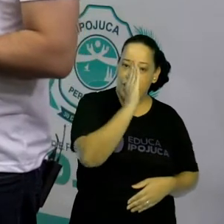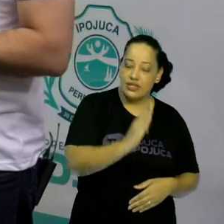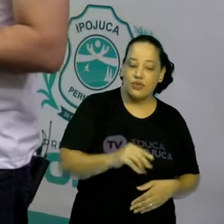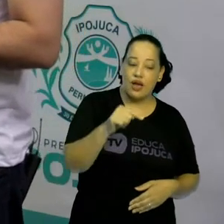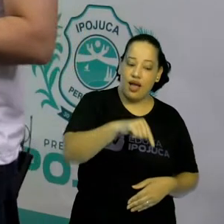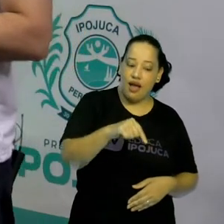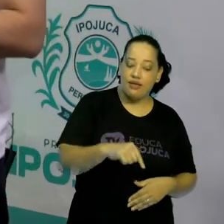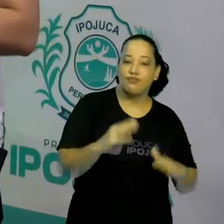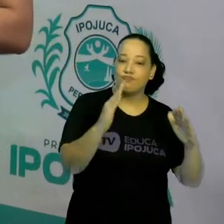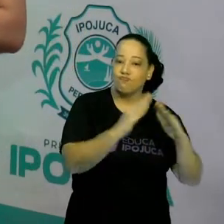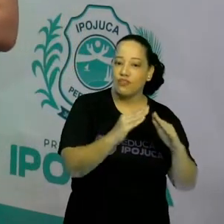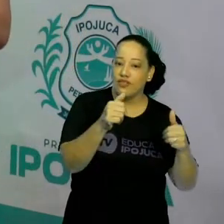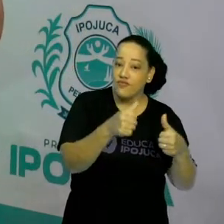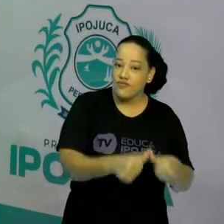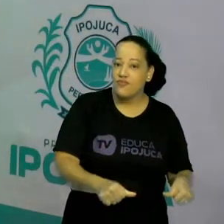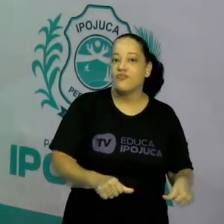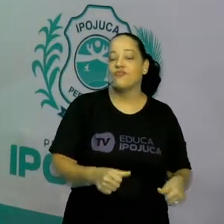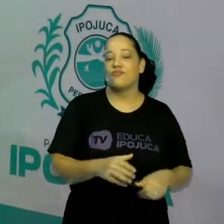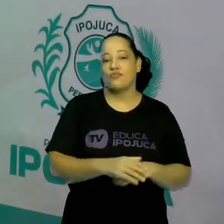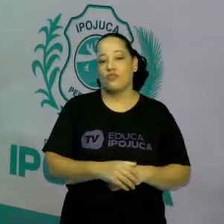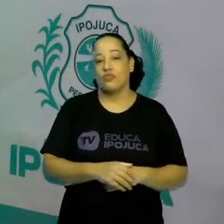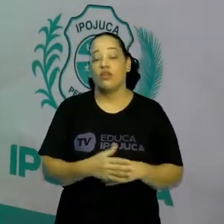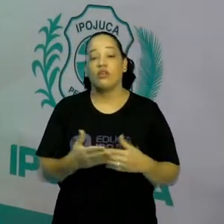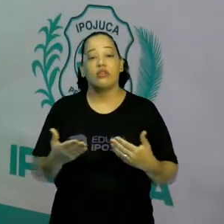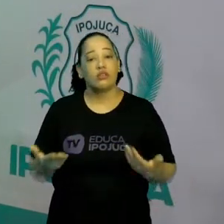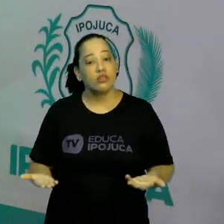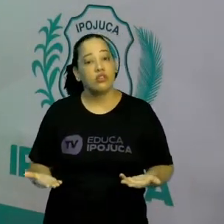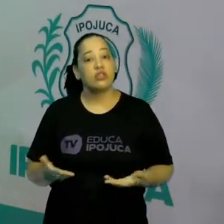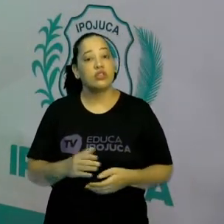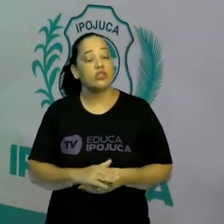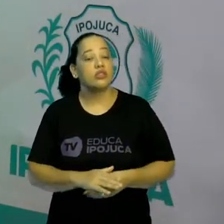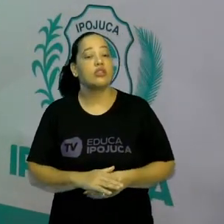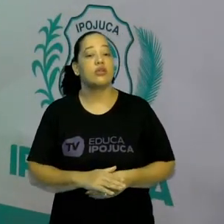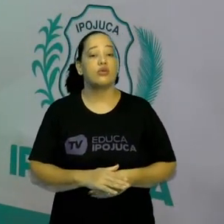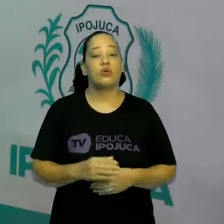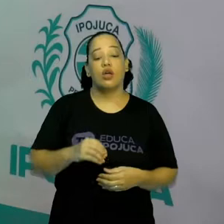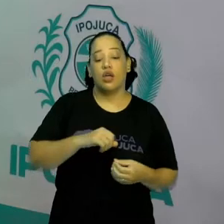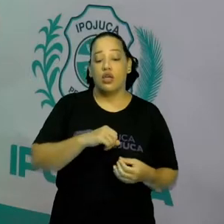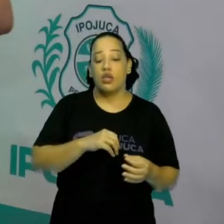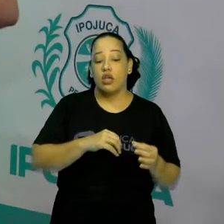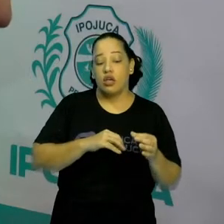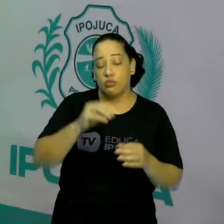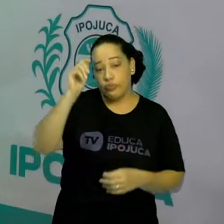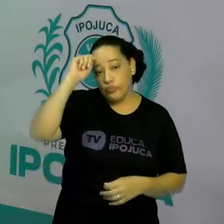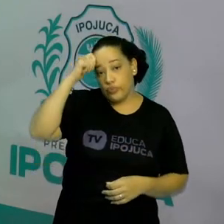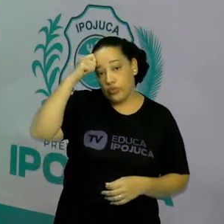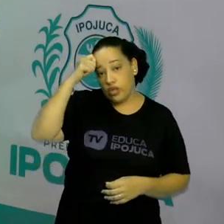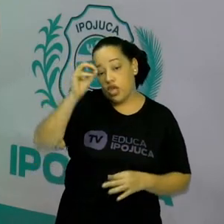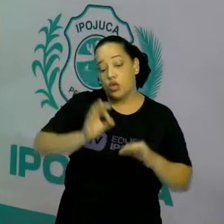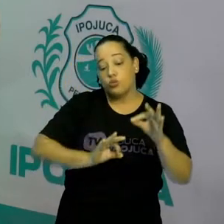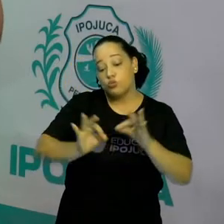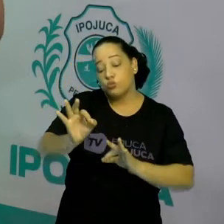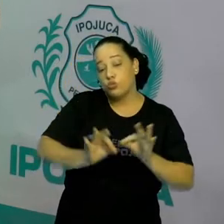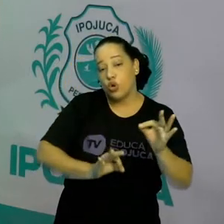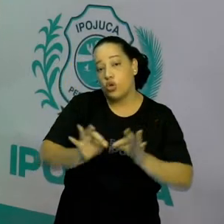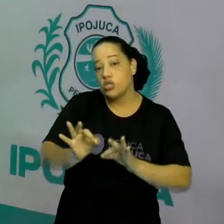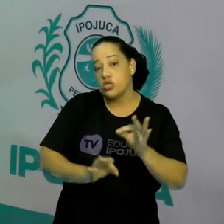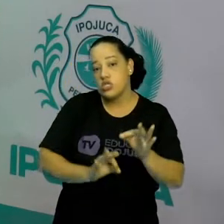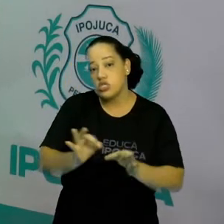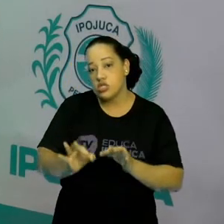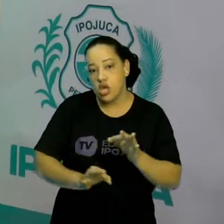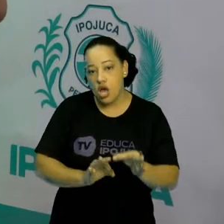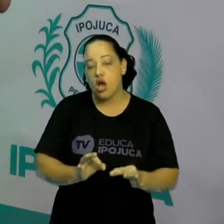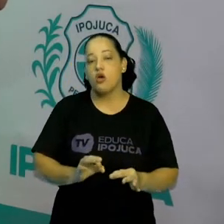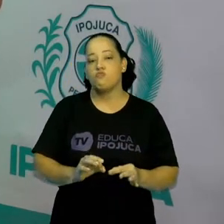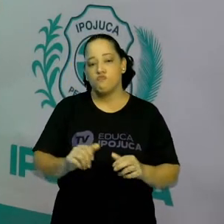Um movimento negro. Por outro lado, os negros também se organizaram para lutar pelos seus direitos, né? Se por